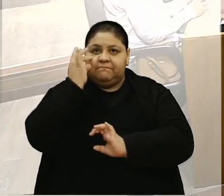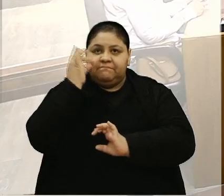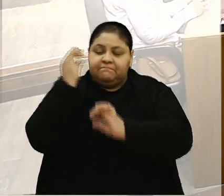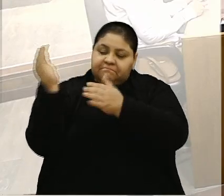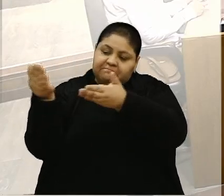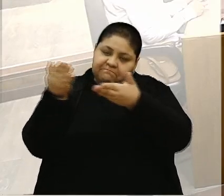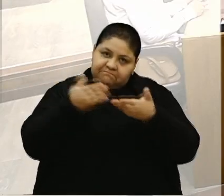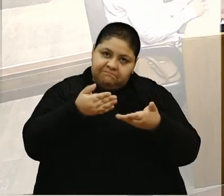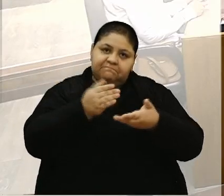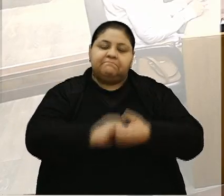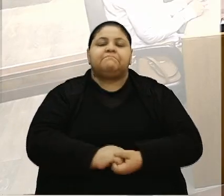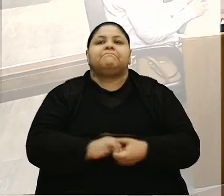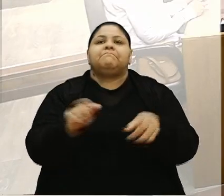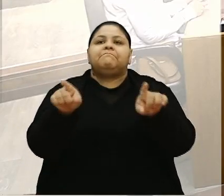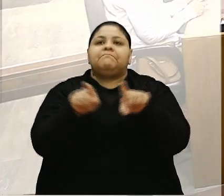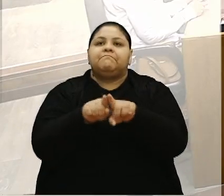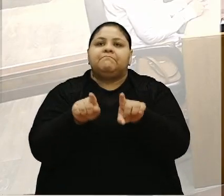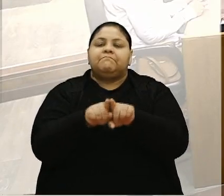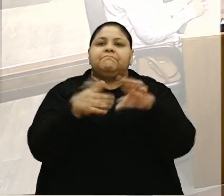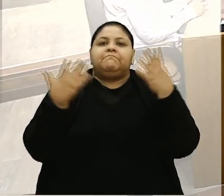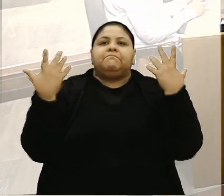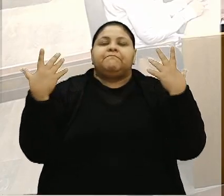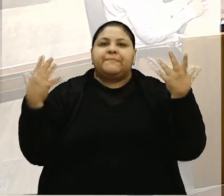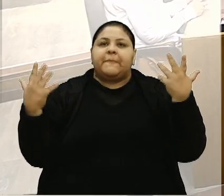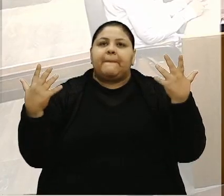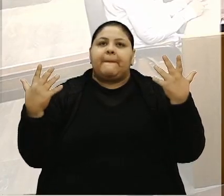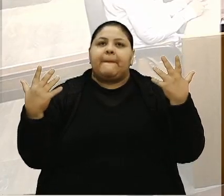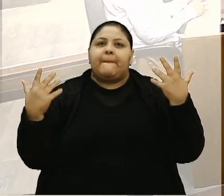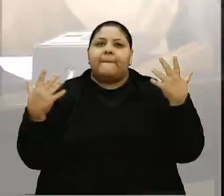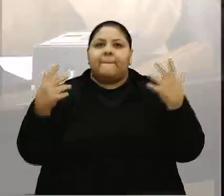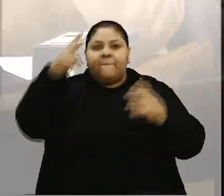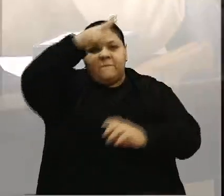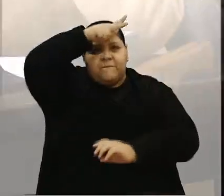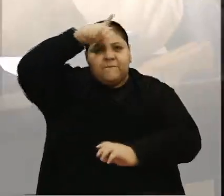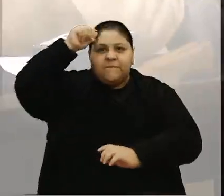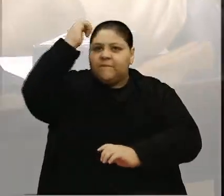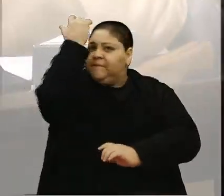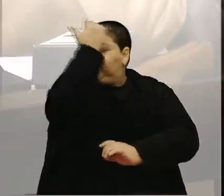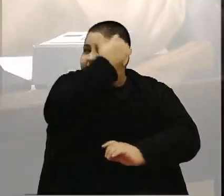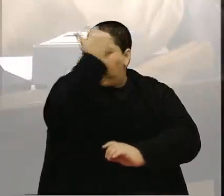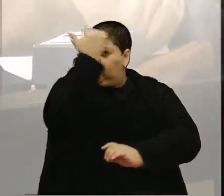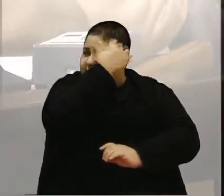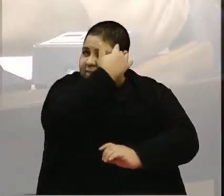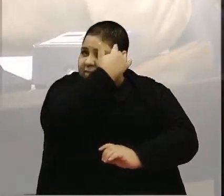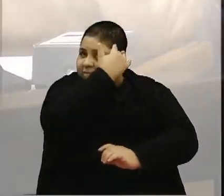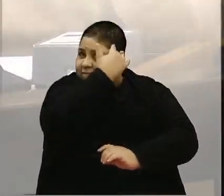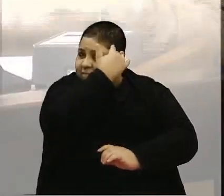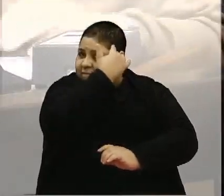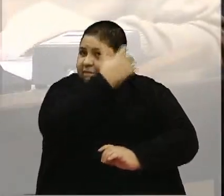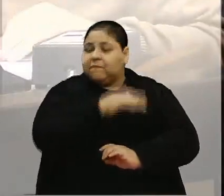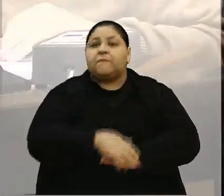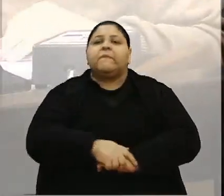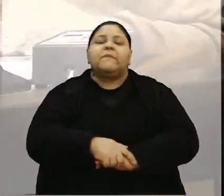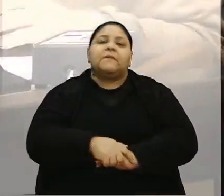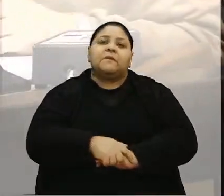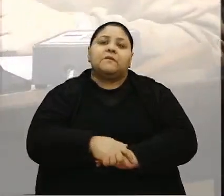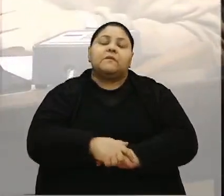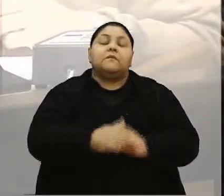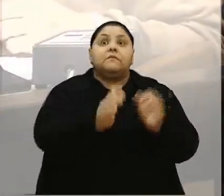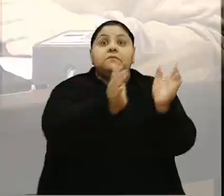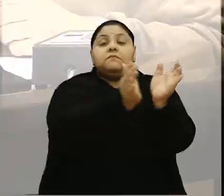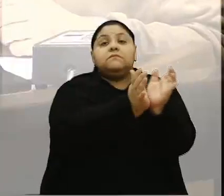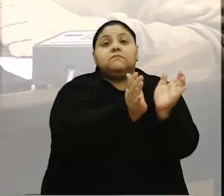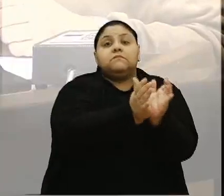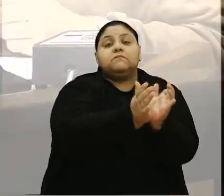bem-vindos. Também nossos parabéns ao prefeito Adilói, através dele ao nosso colega